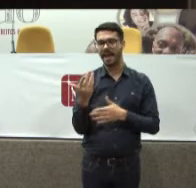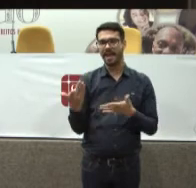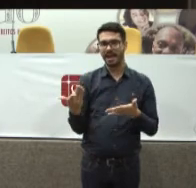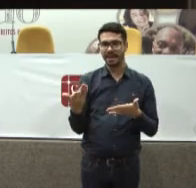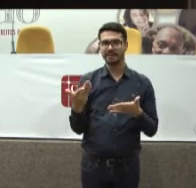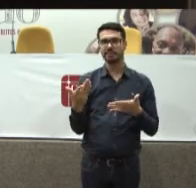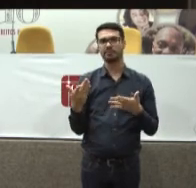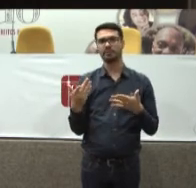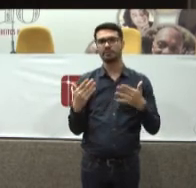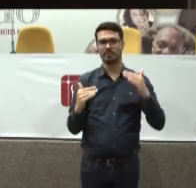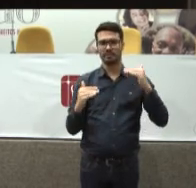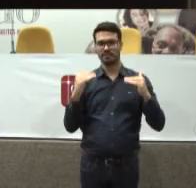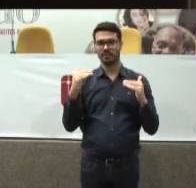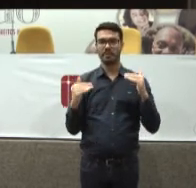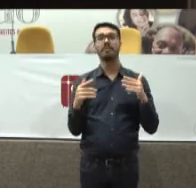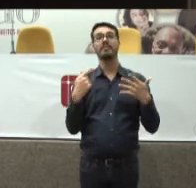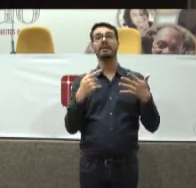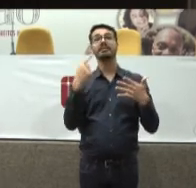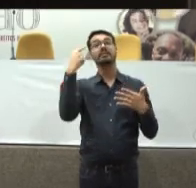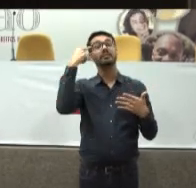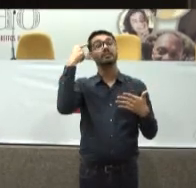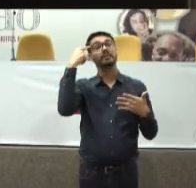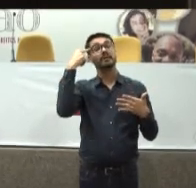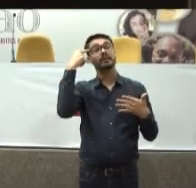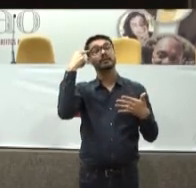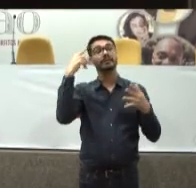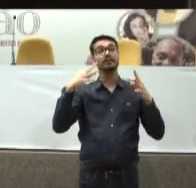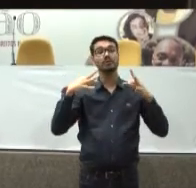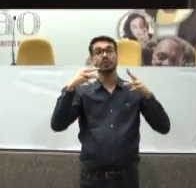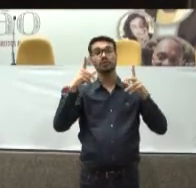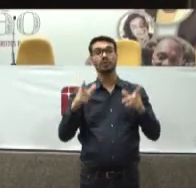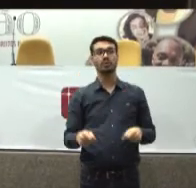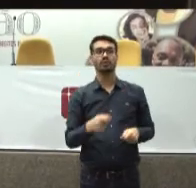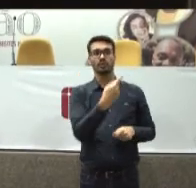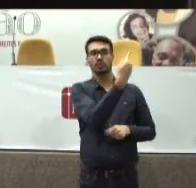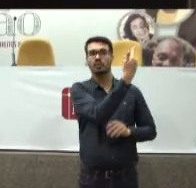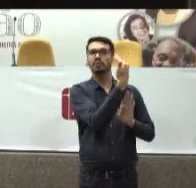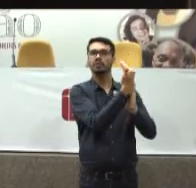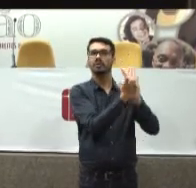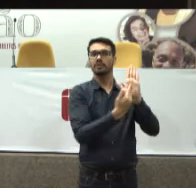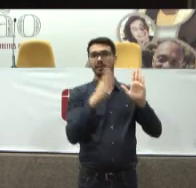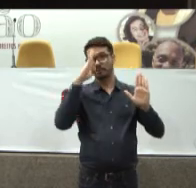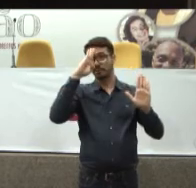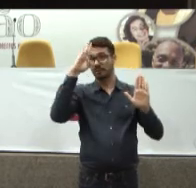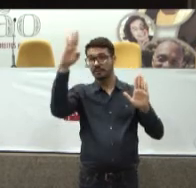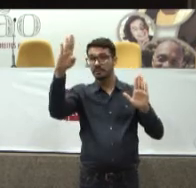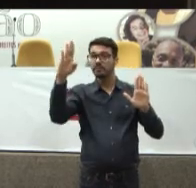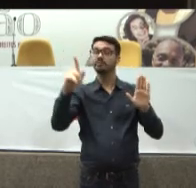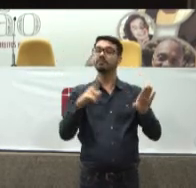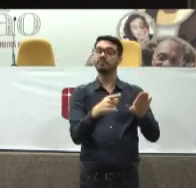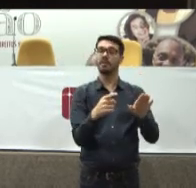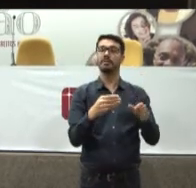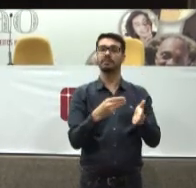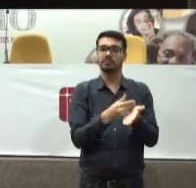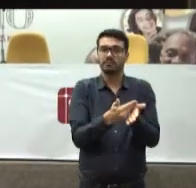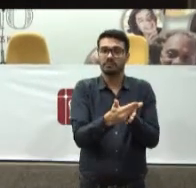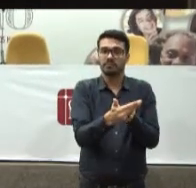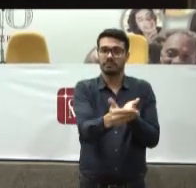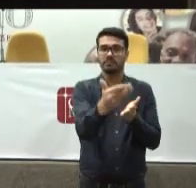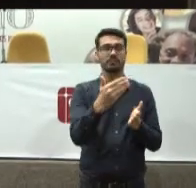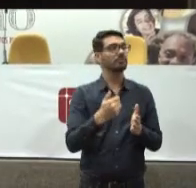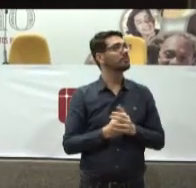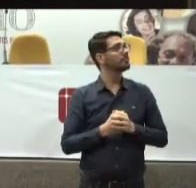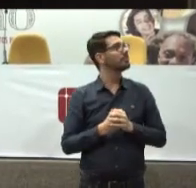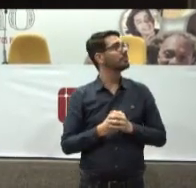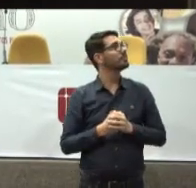funcionalidade E eficácia Não A gente tem que pensar Em tudo Inclusive na logística De implantação Pode passar